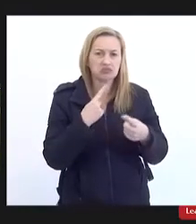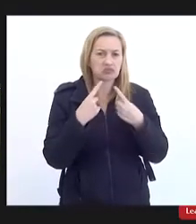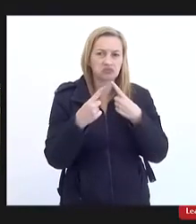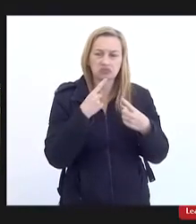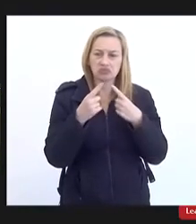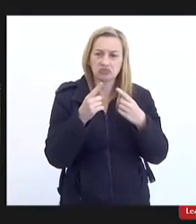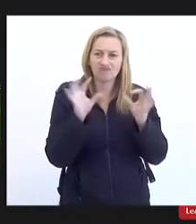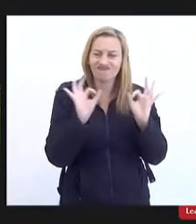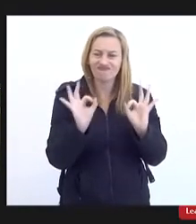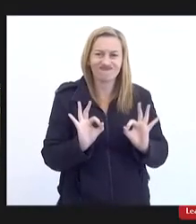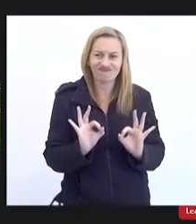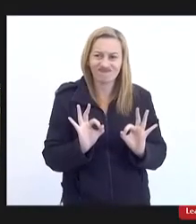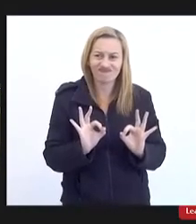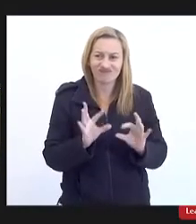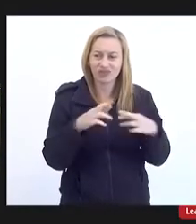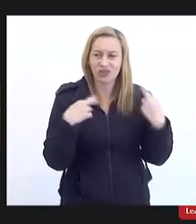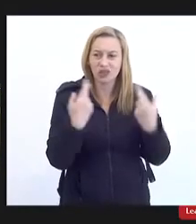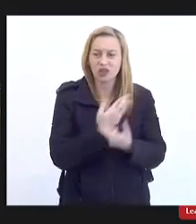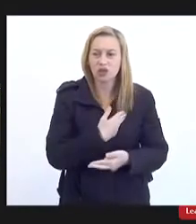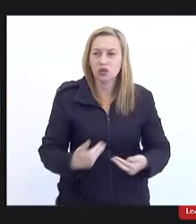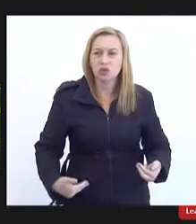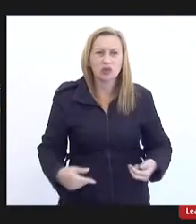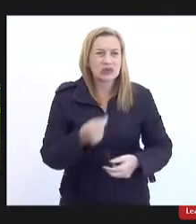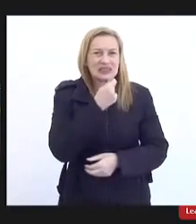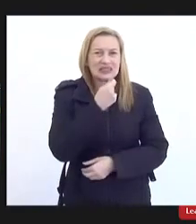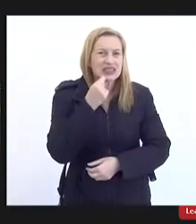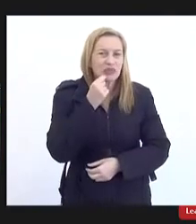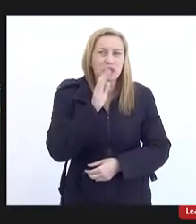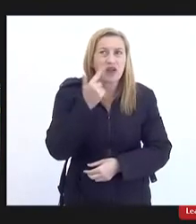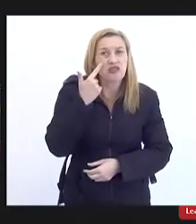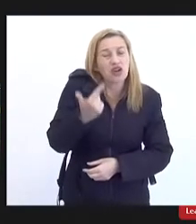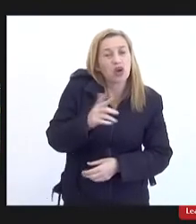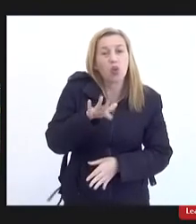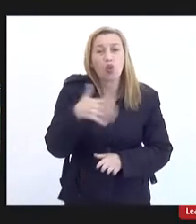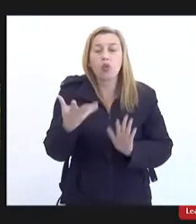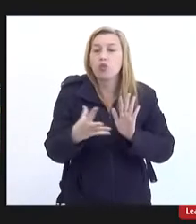população valenciana uma audiência pública precedendo isso para ver qual modelo